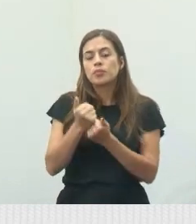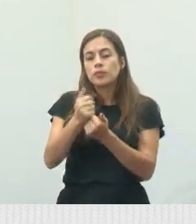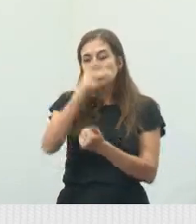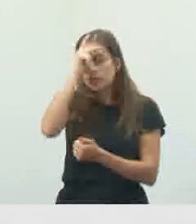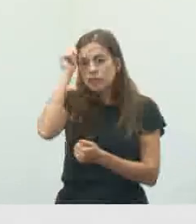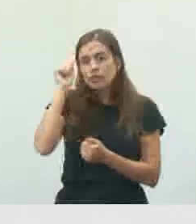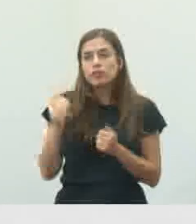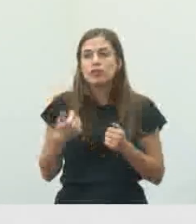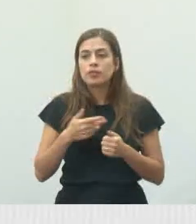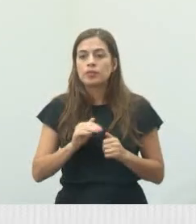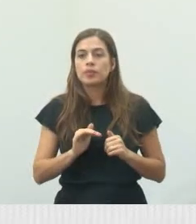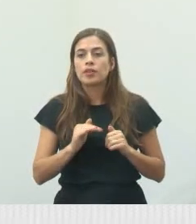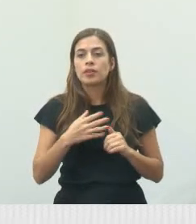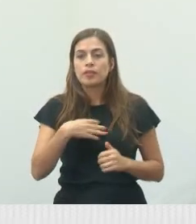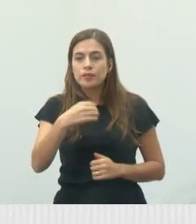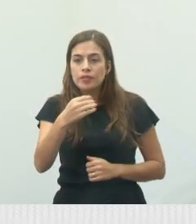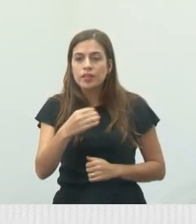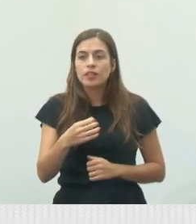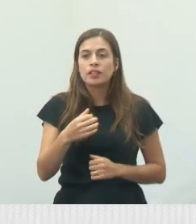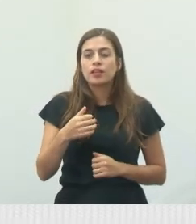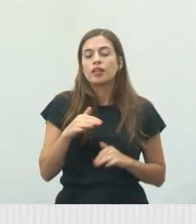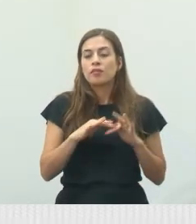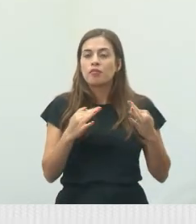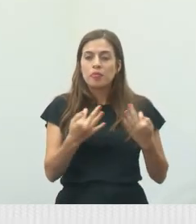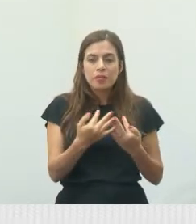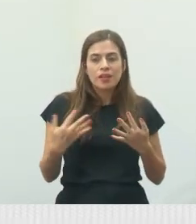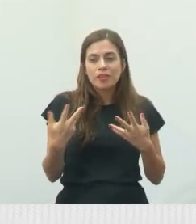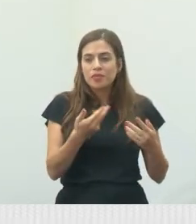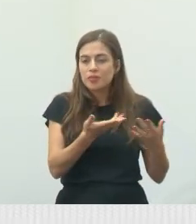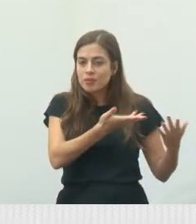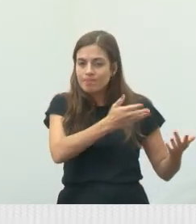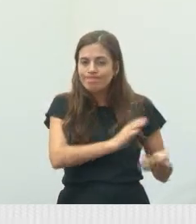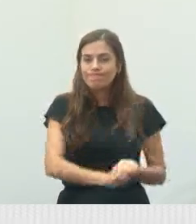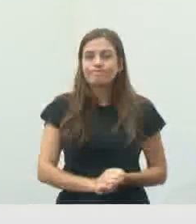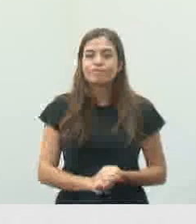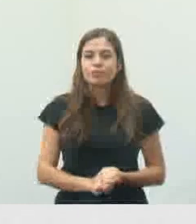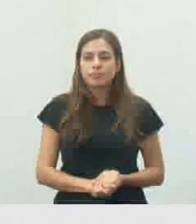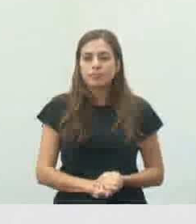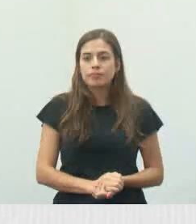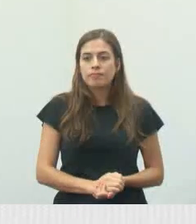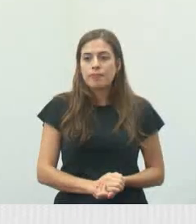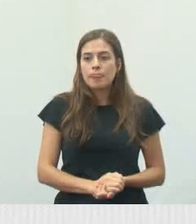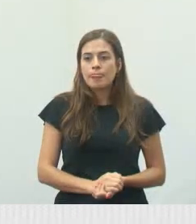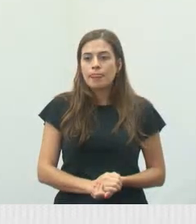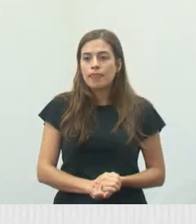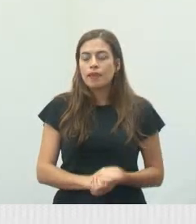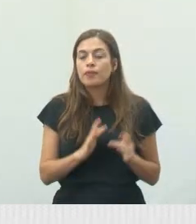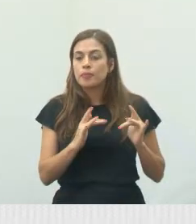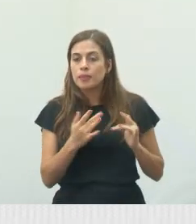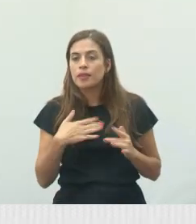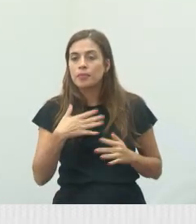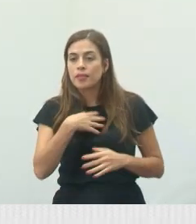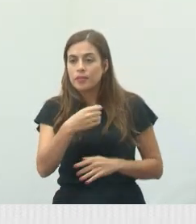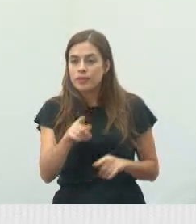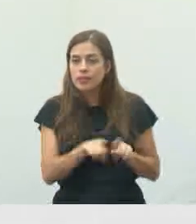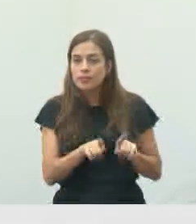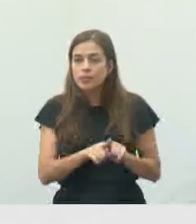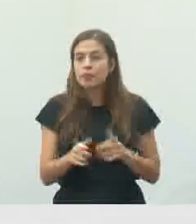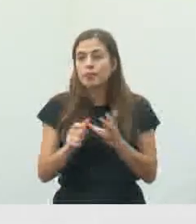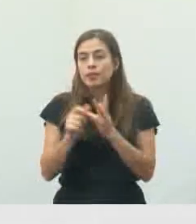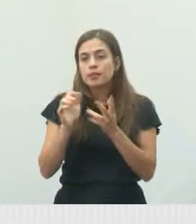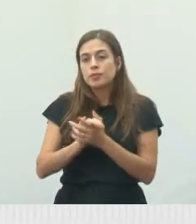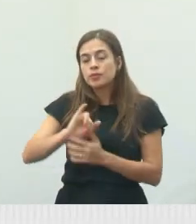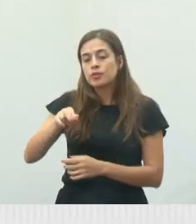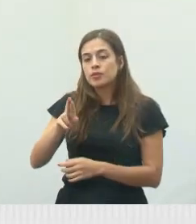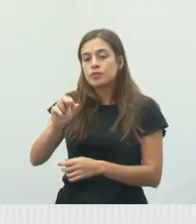Levei a minha família, as minhas filhas, Maite, Eloá. Luiz, que é namorado da minha filha, Maite. Minha esposa,